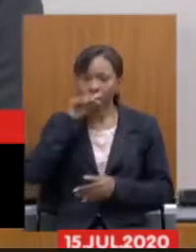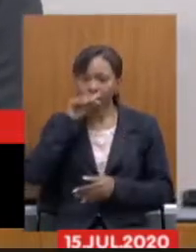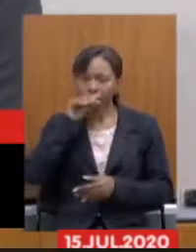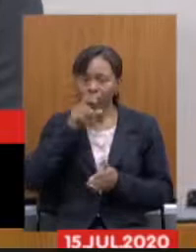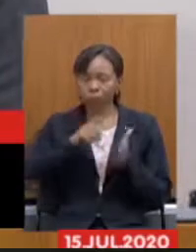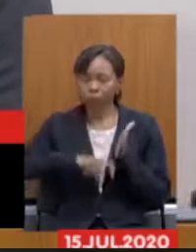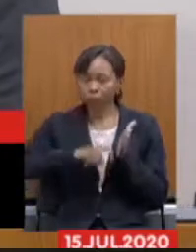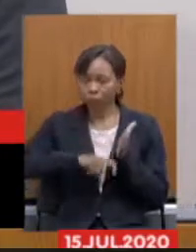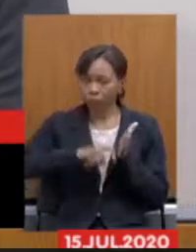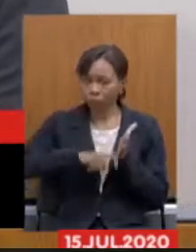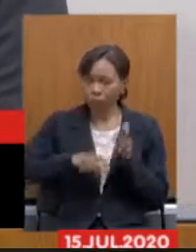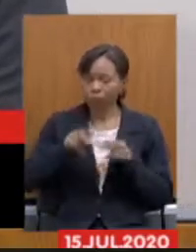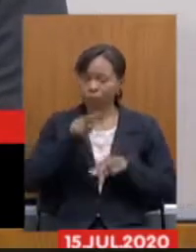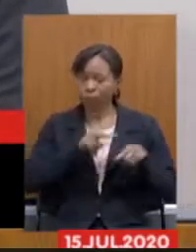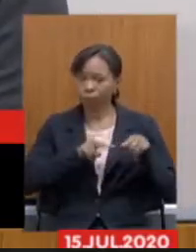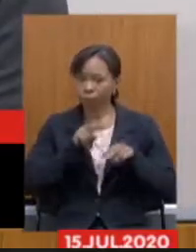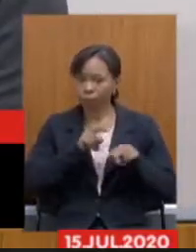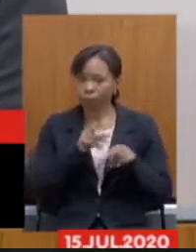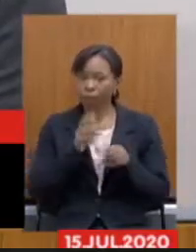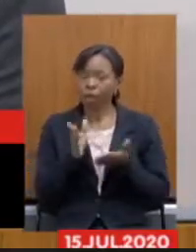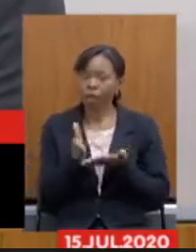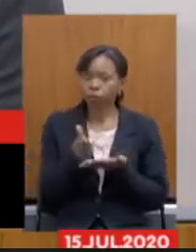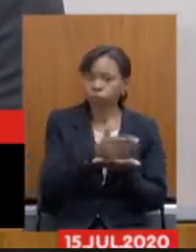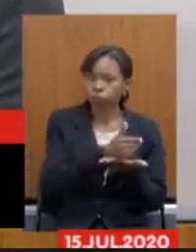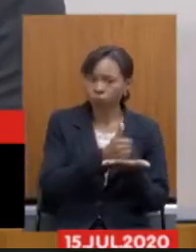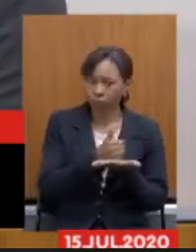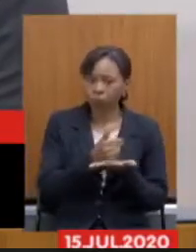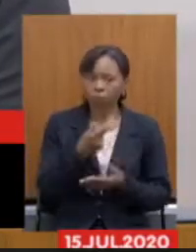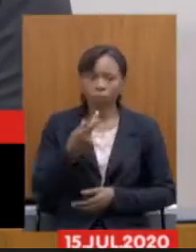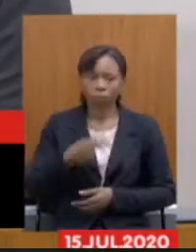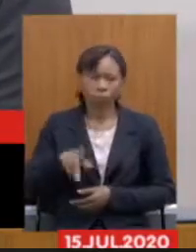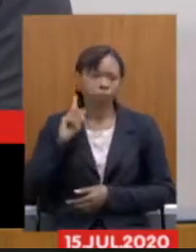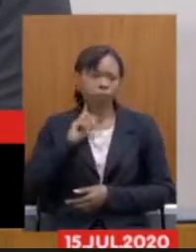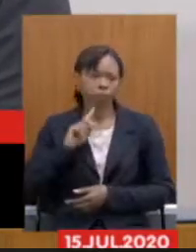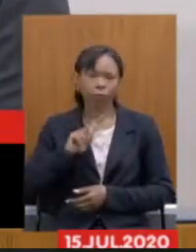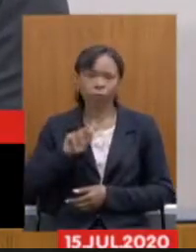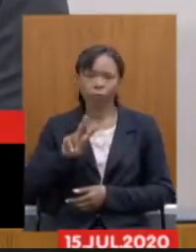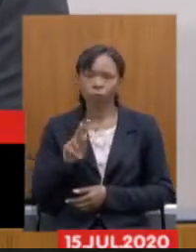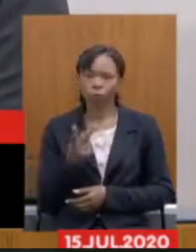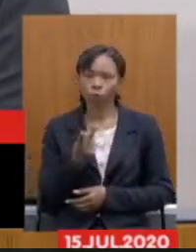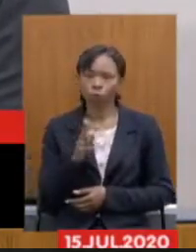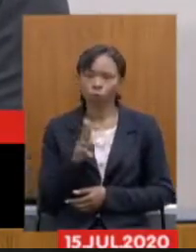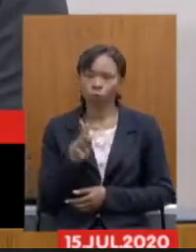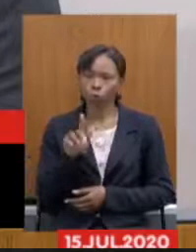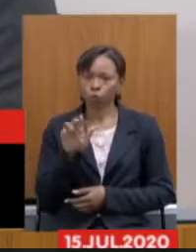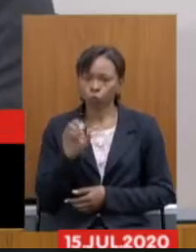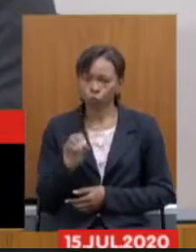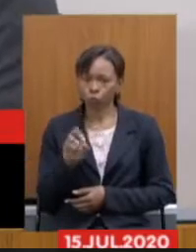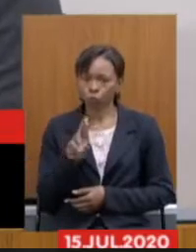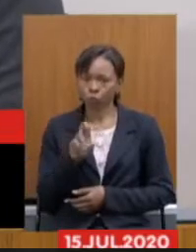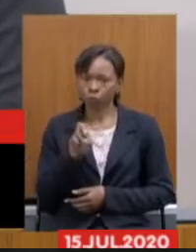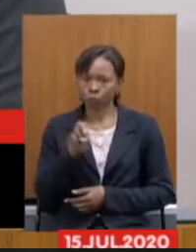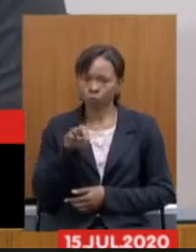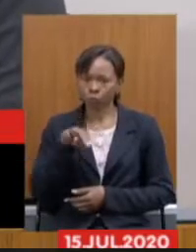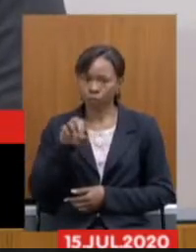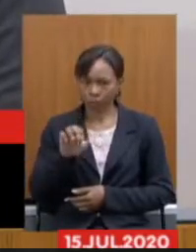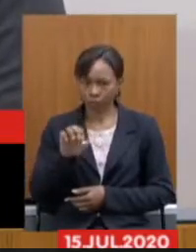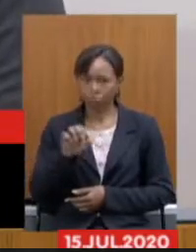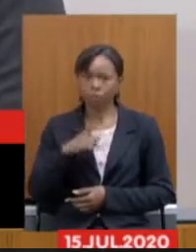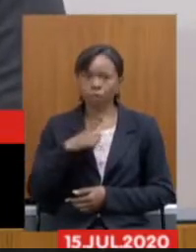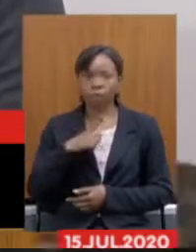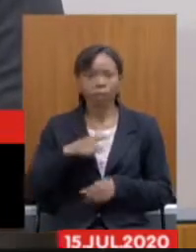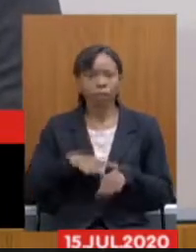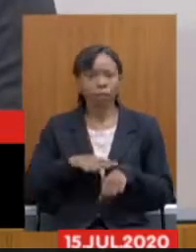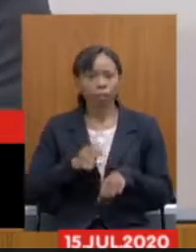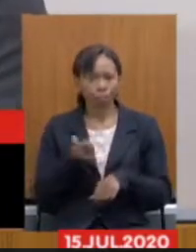Fiscalização e Arrecadação de Minas Gerais, senhor Hugo René de Souza, que disporá de 15 minutos